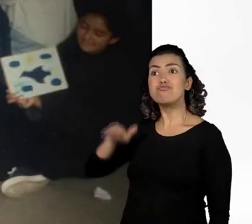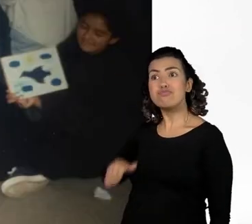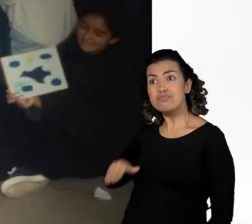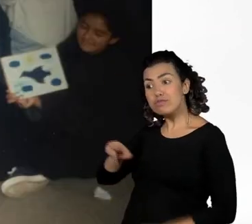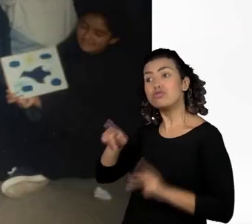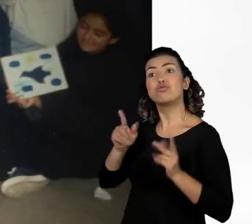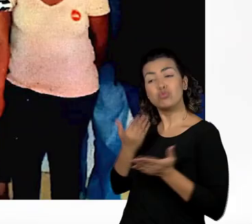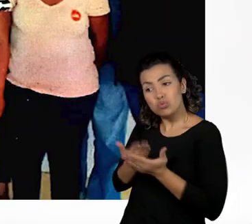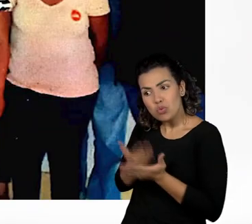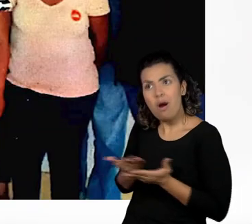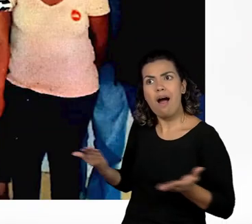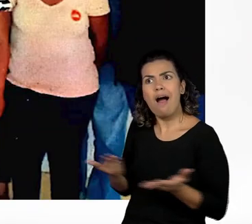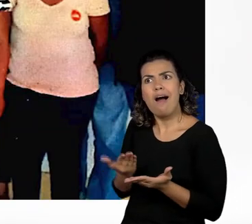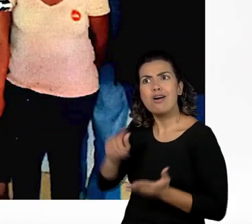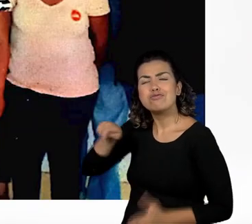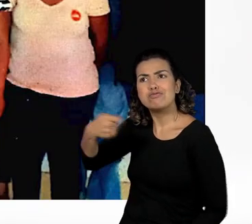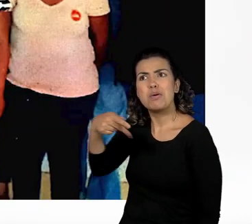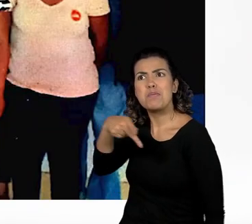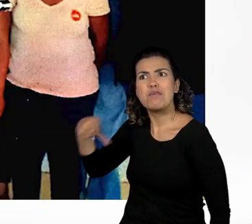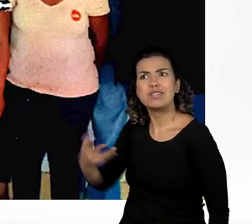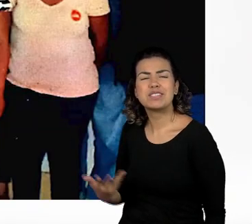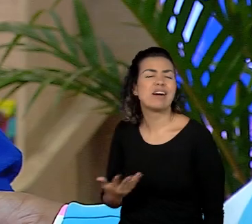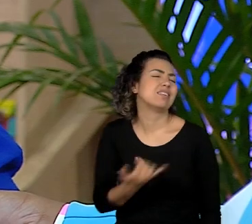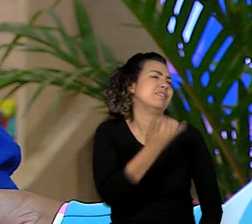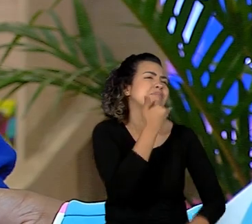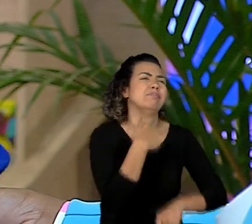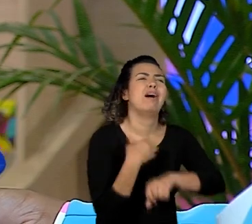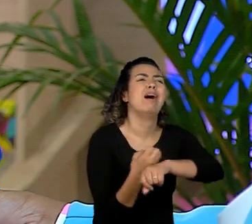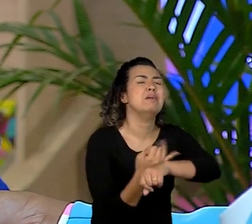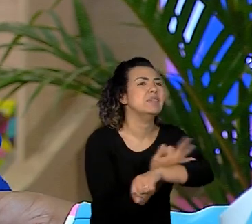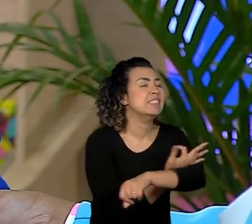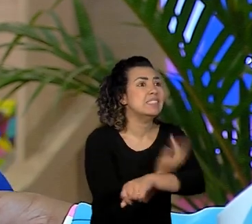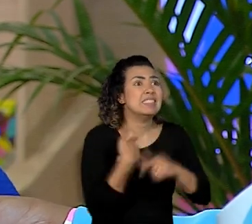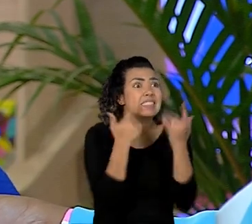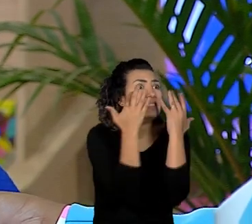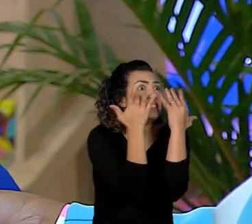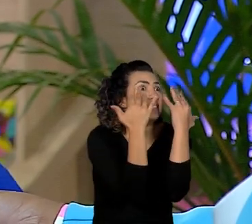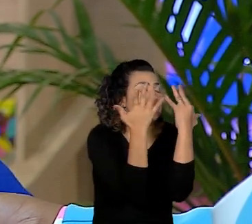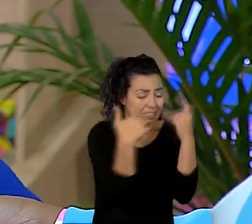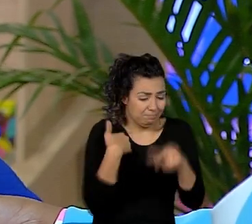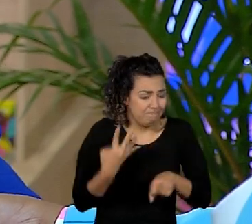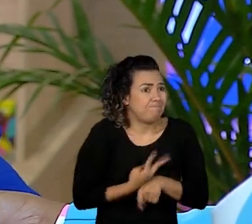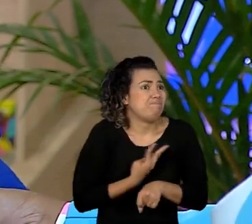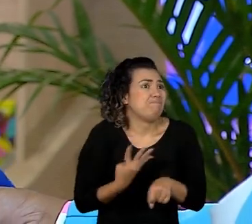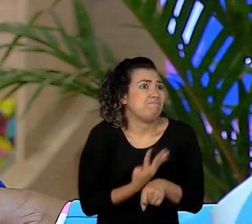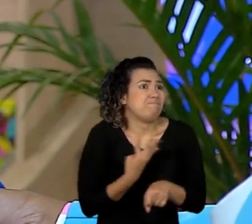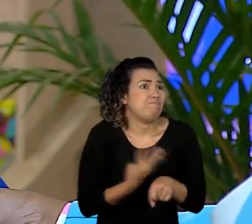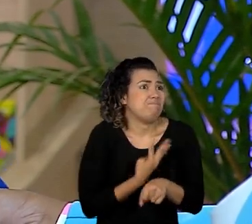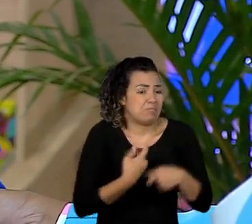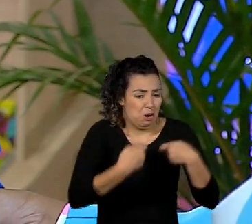emocionante. Eu tô já me segurando pra não chorar, porque foi algo que eu não